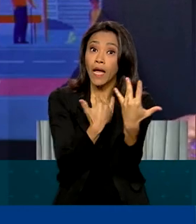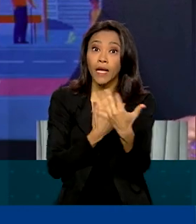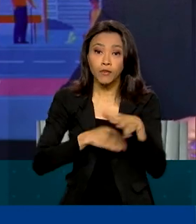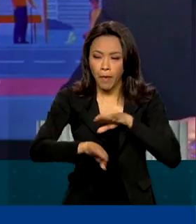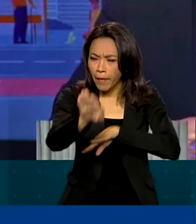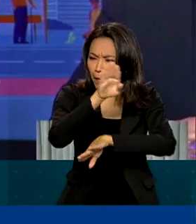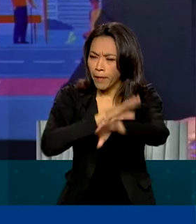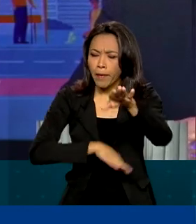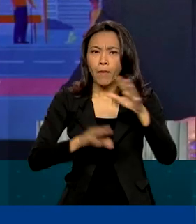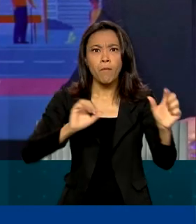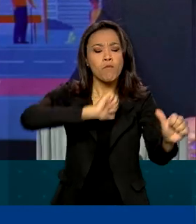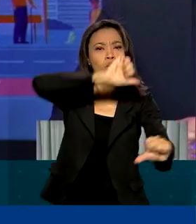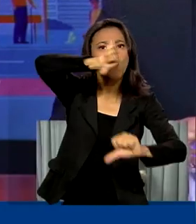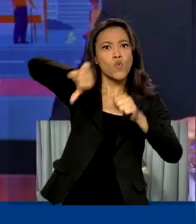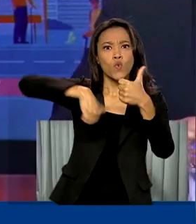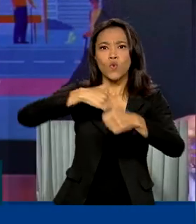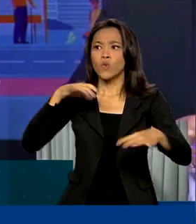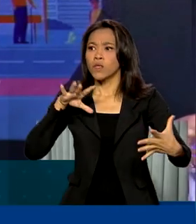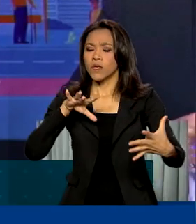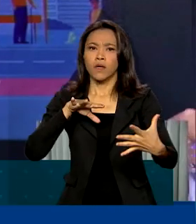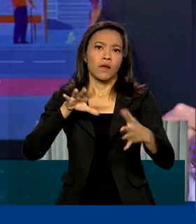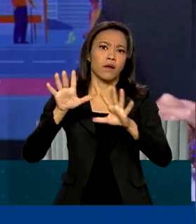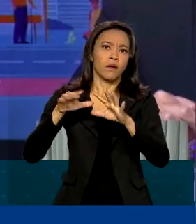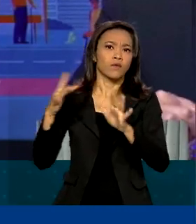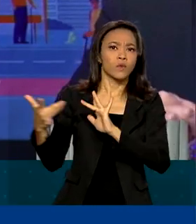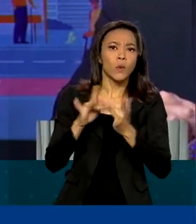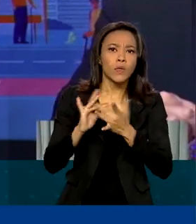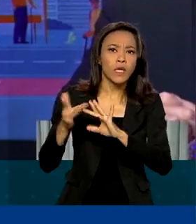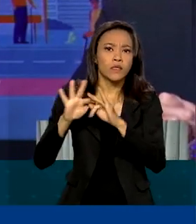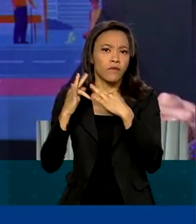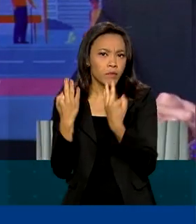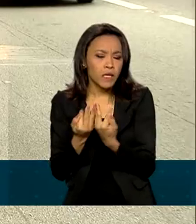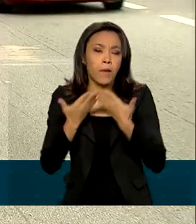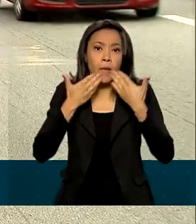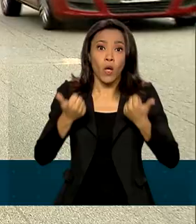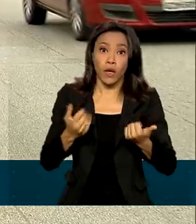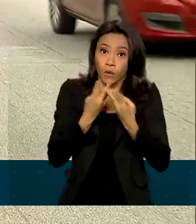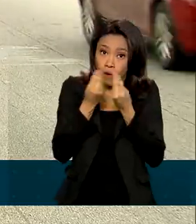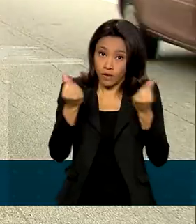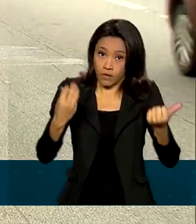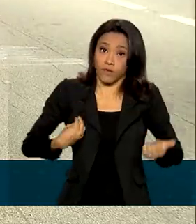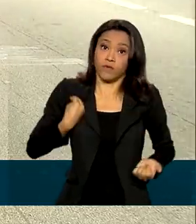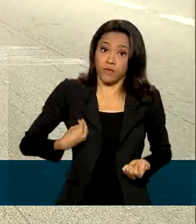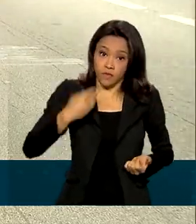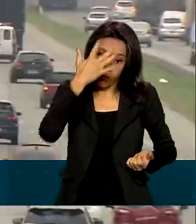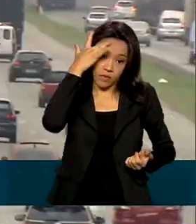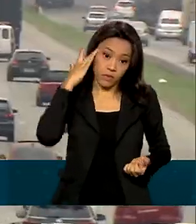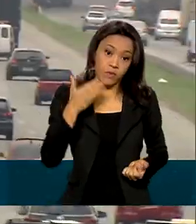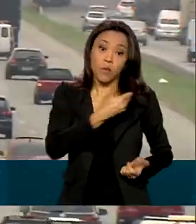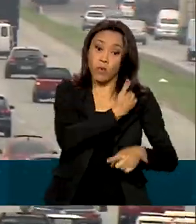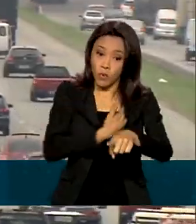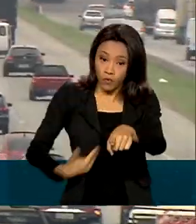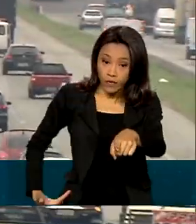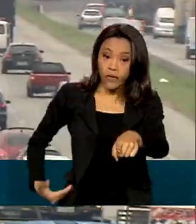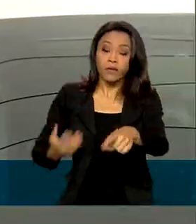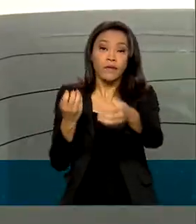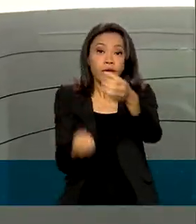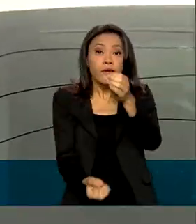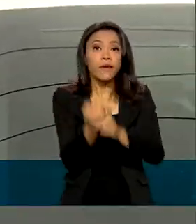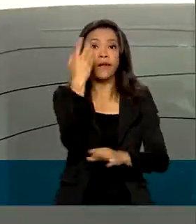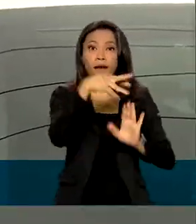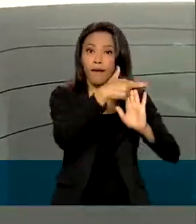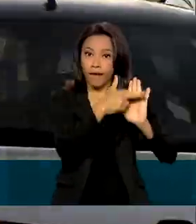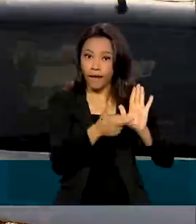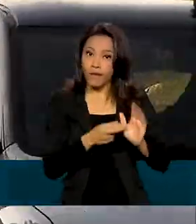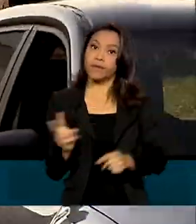muda a dinâmica econômica, muda as relações familiares, melhora a vida das pessoas. Ao governo, cabe criar normas e